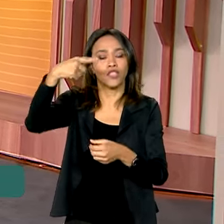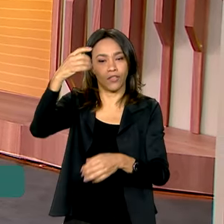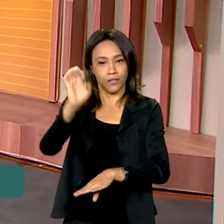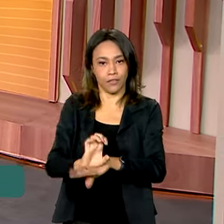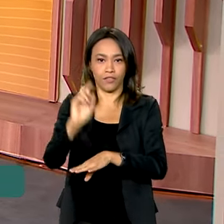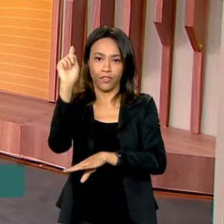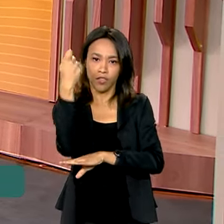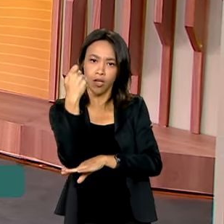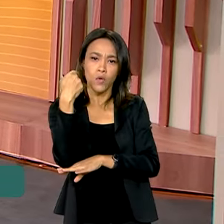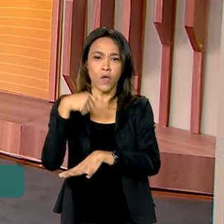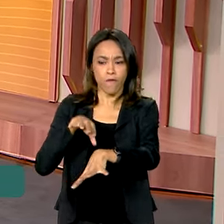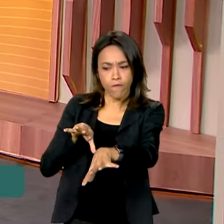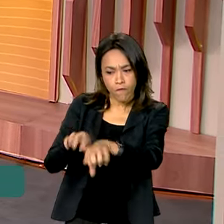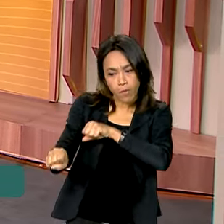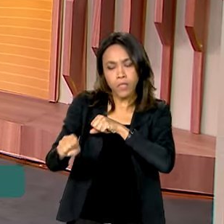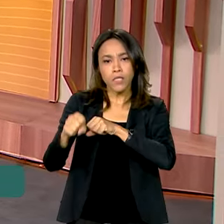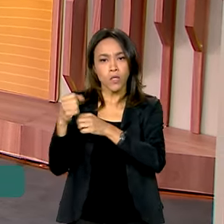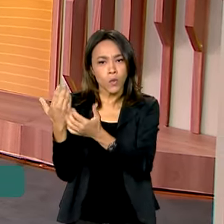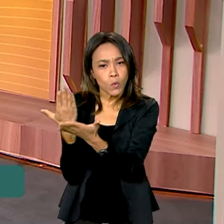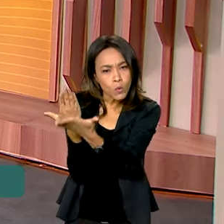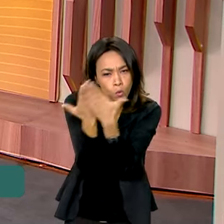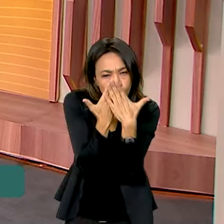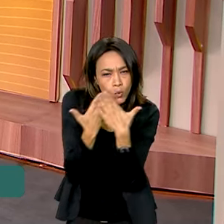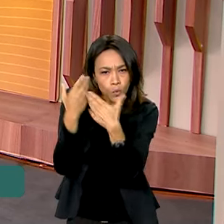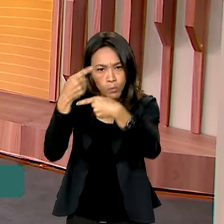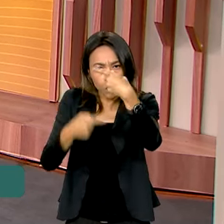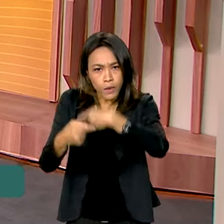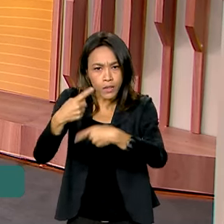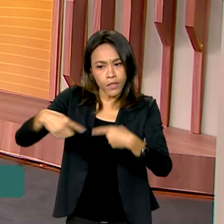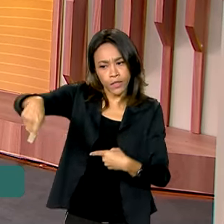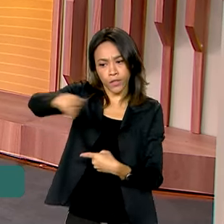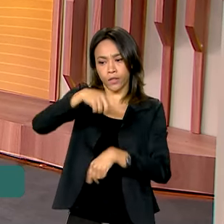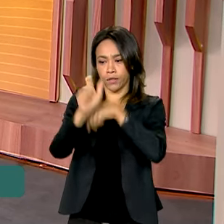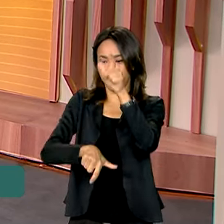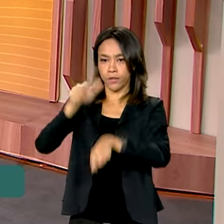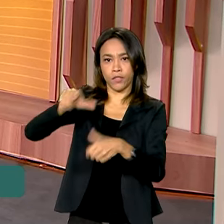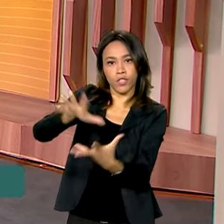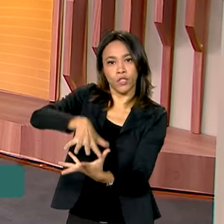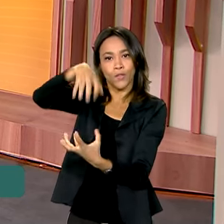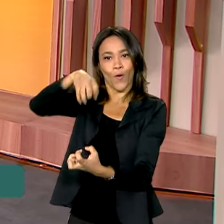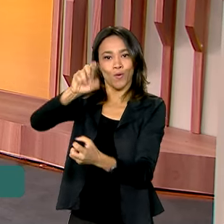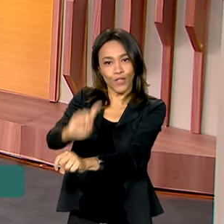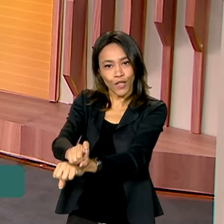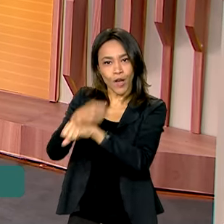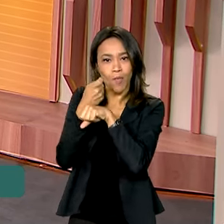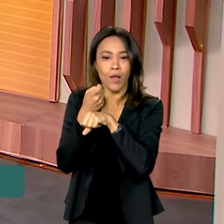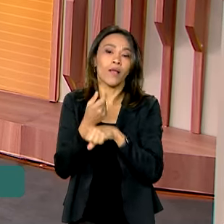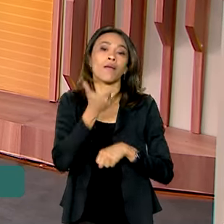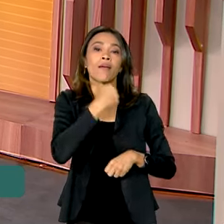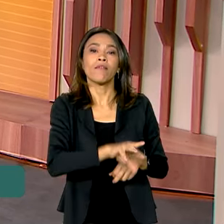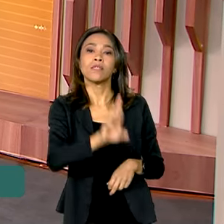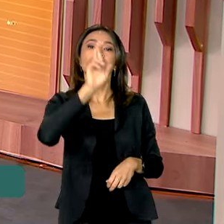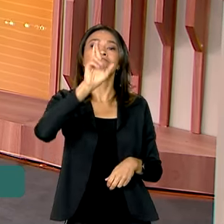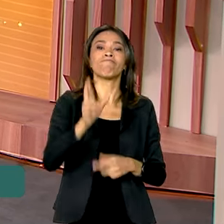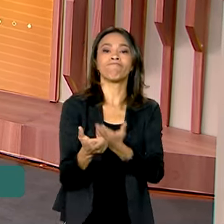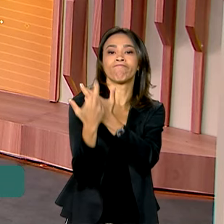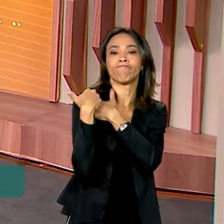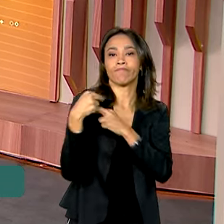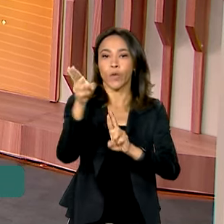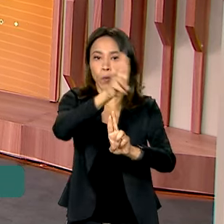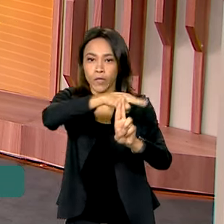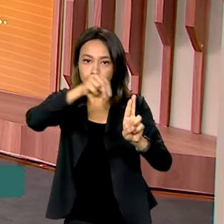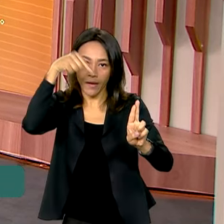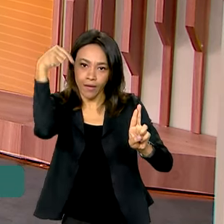política em direitos humanos das pessoas idosas quilombolas. O programa será executado pela UNB, a Universidade de